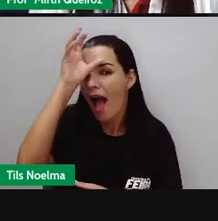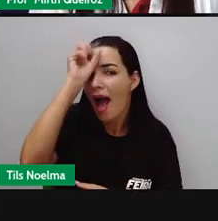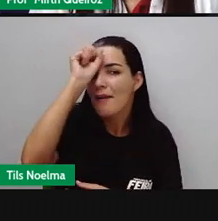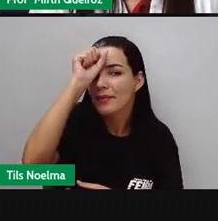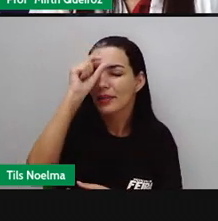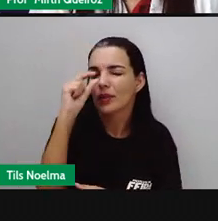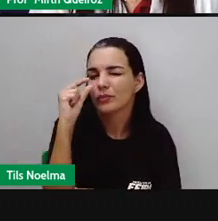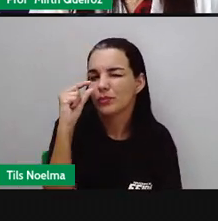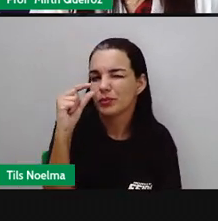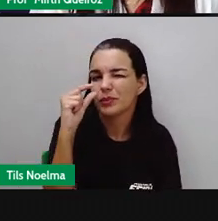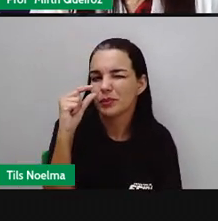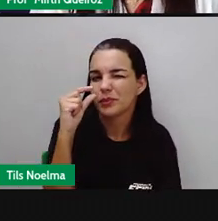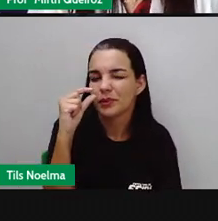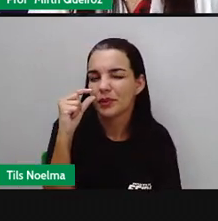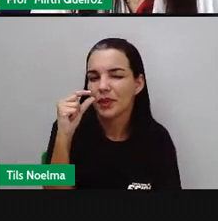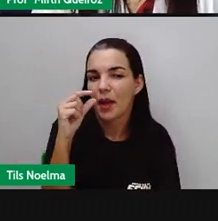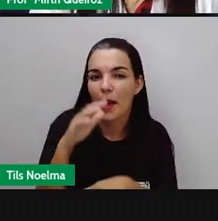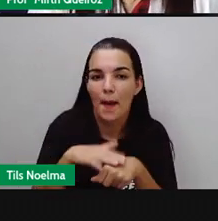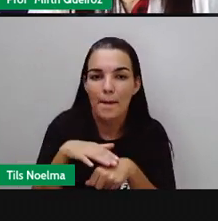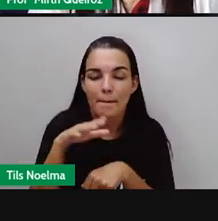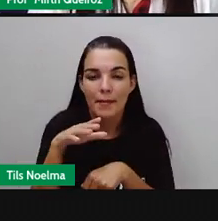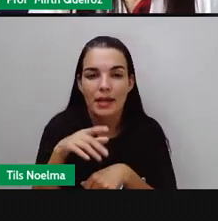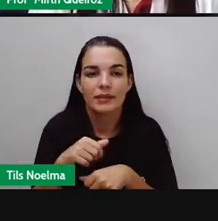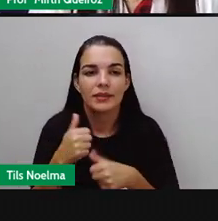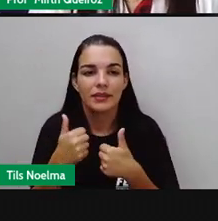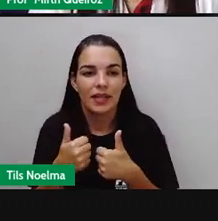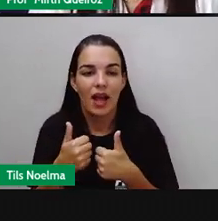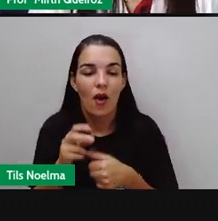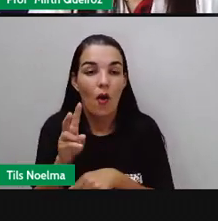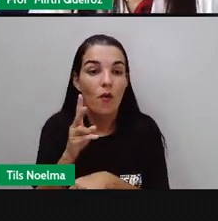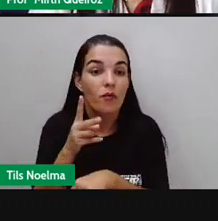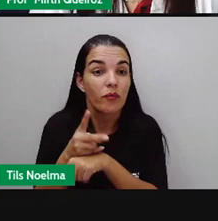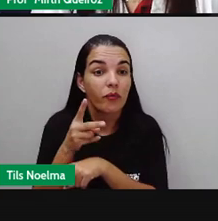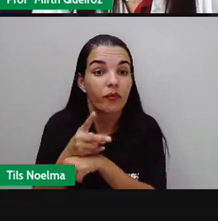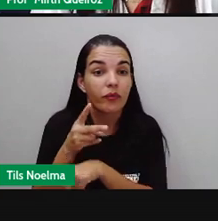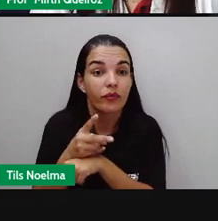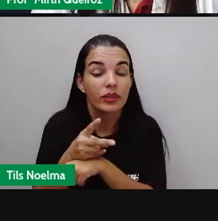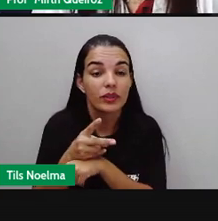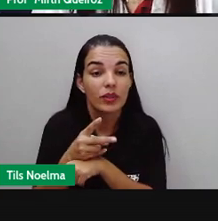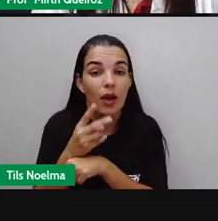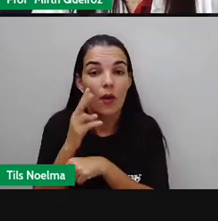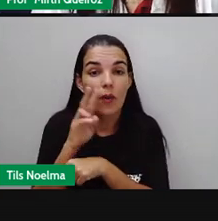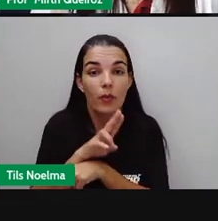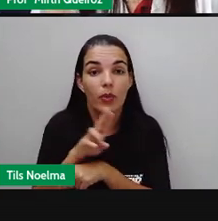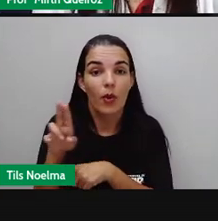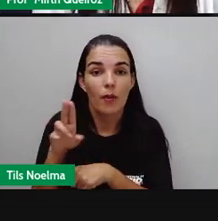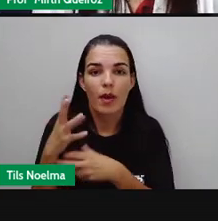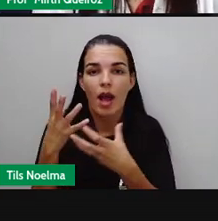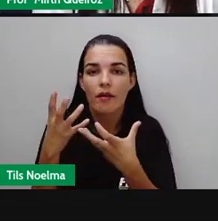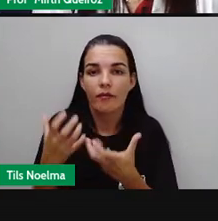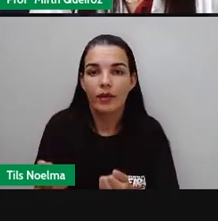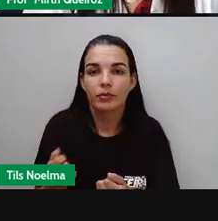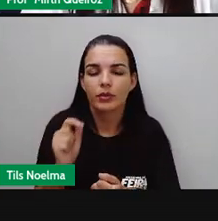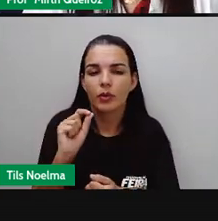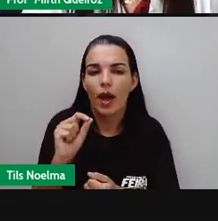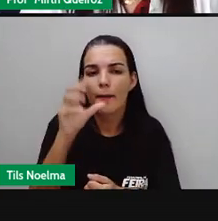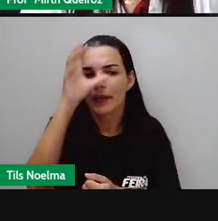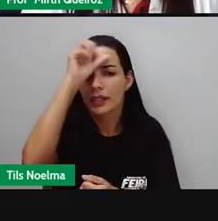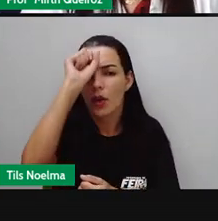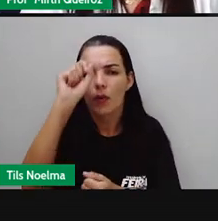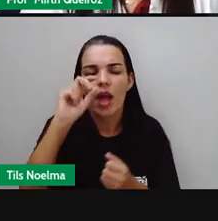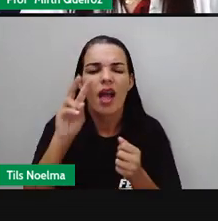pouquinho mais sobre isso a partir aí de um vídeo que se chama O que são vírus?